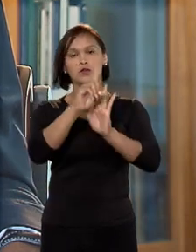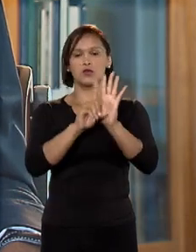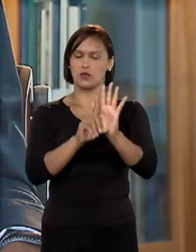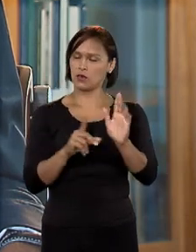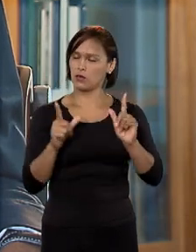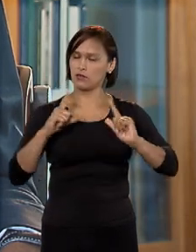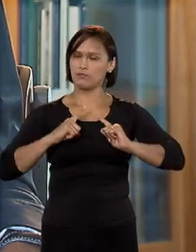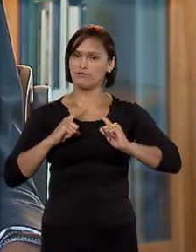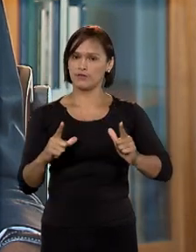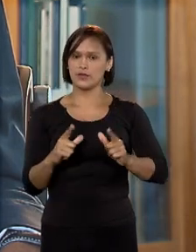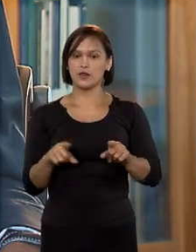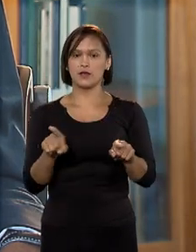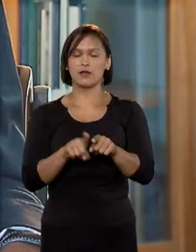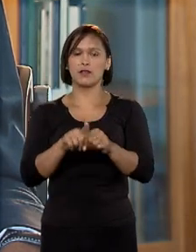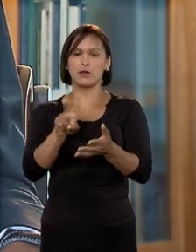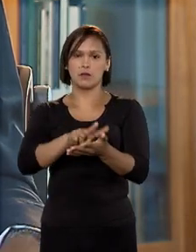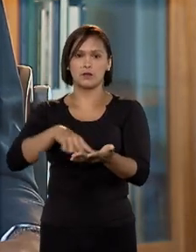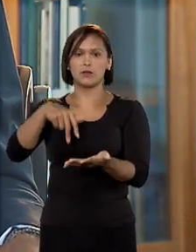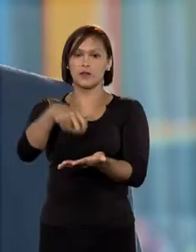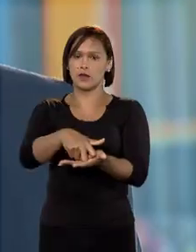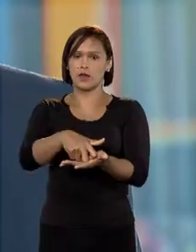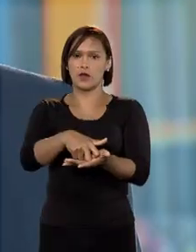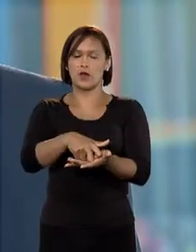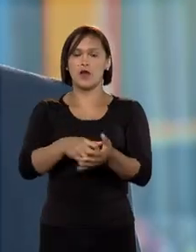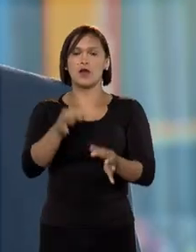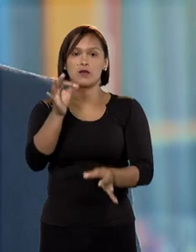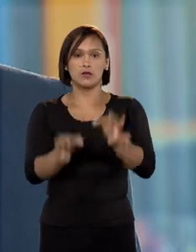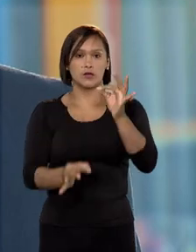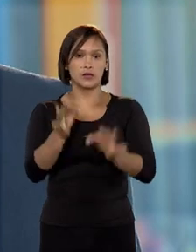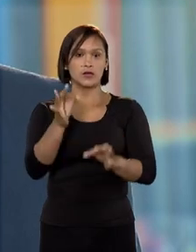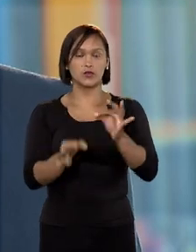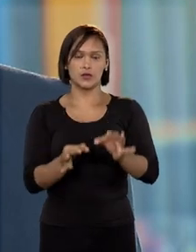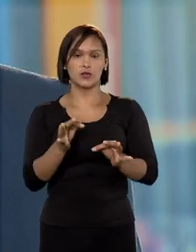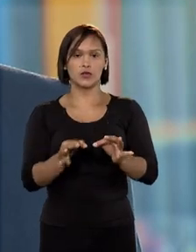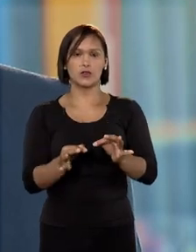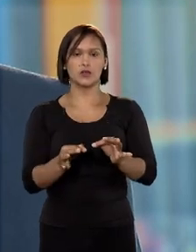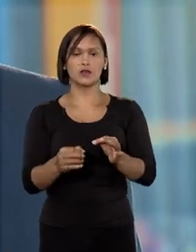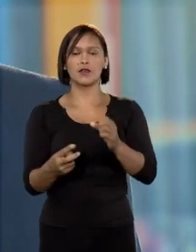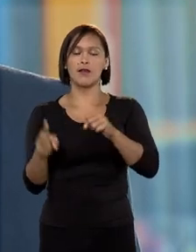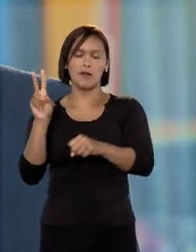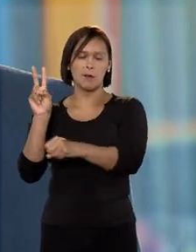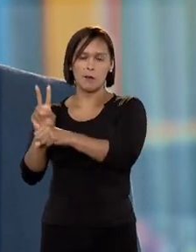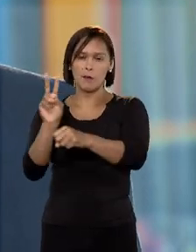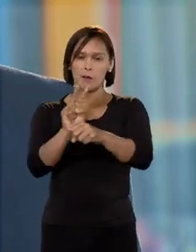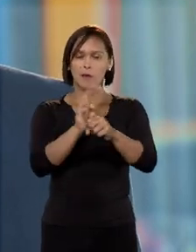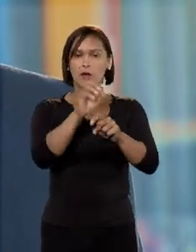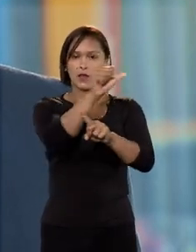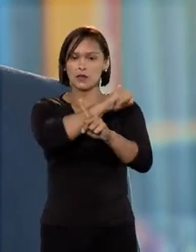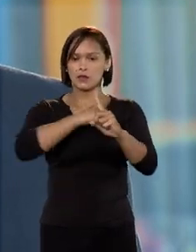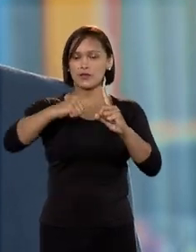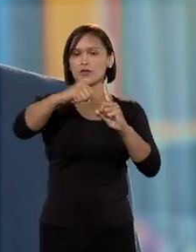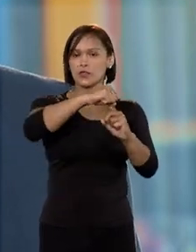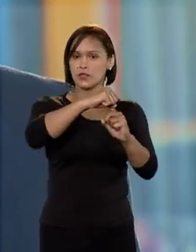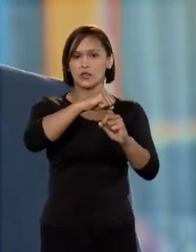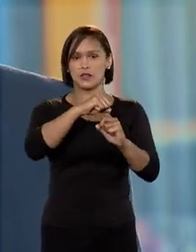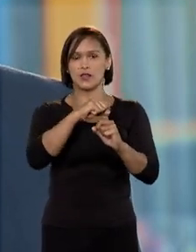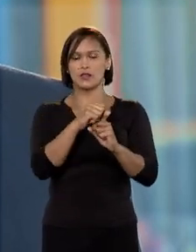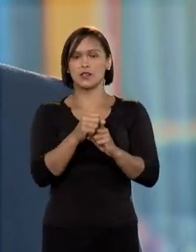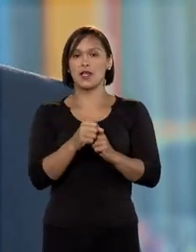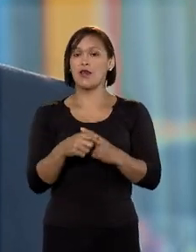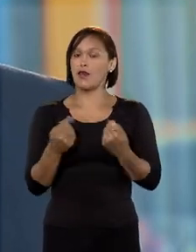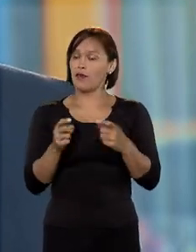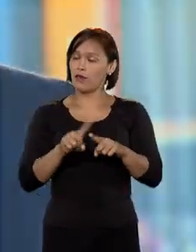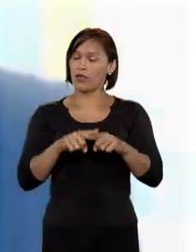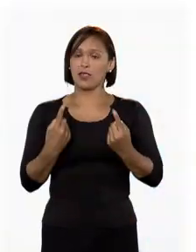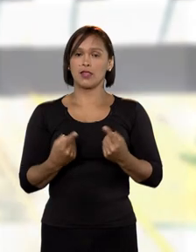direito privado e do direito penal. É um judiciário à disposição do cidadão brasileiro.